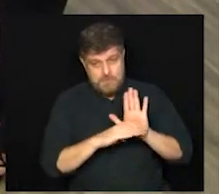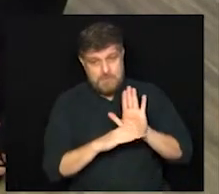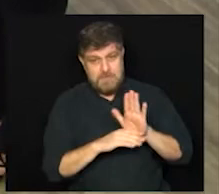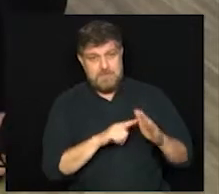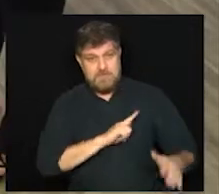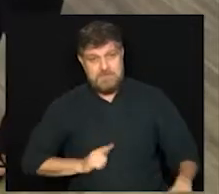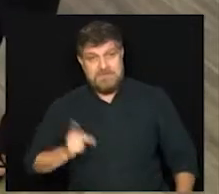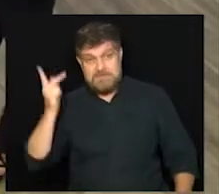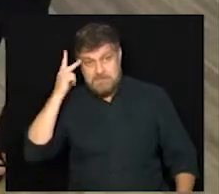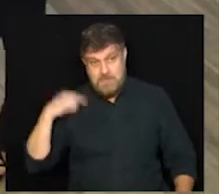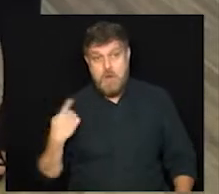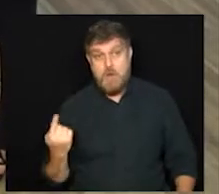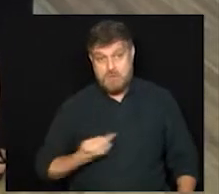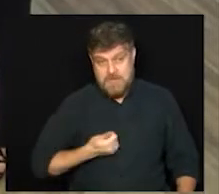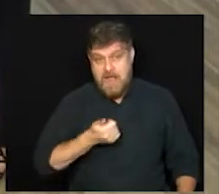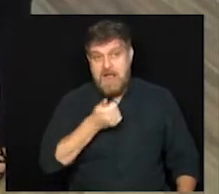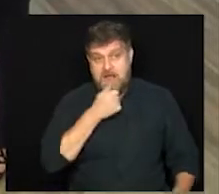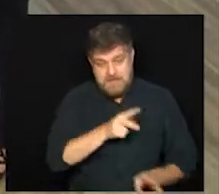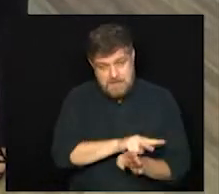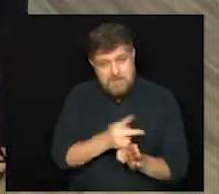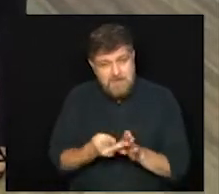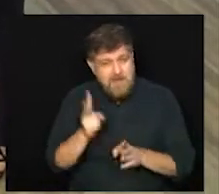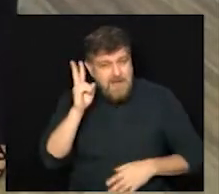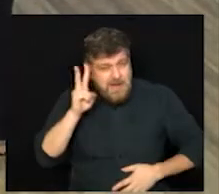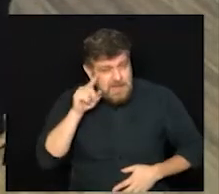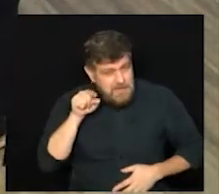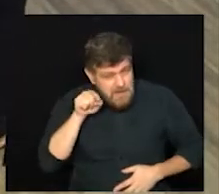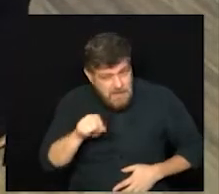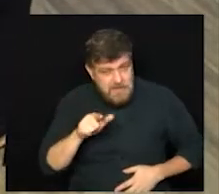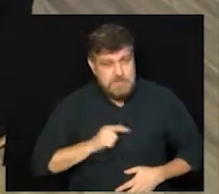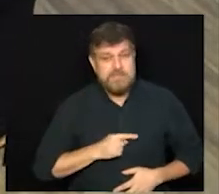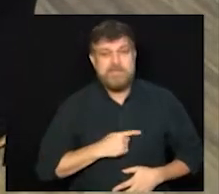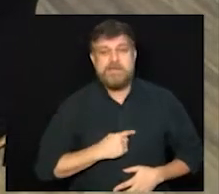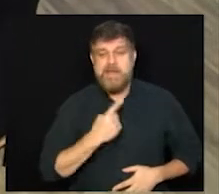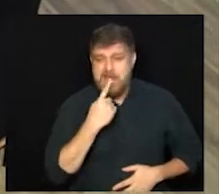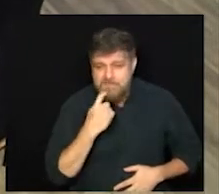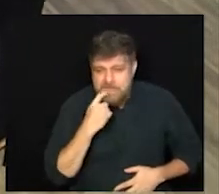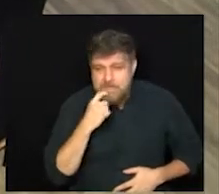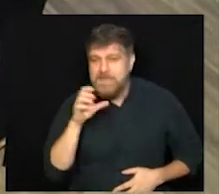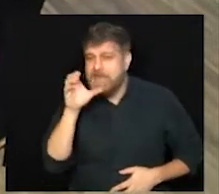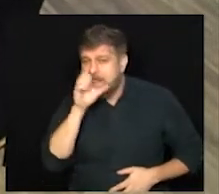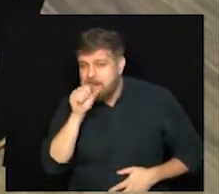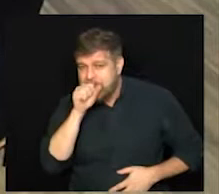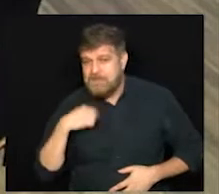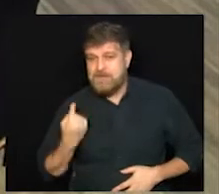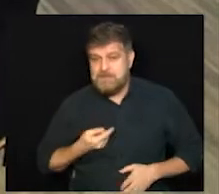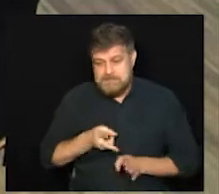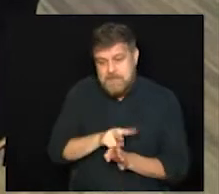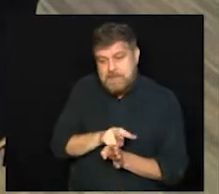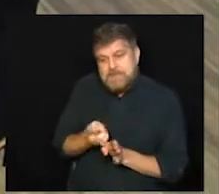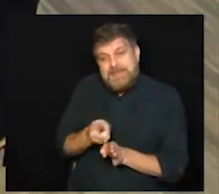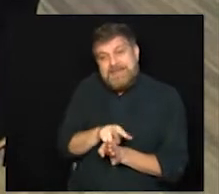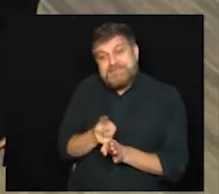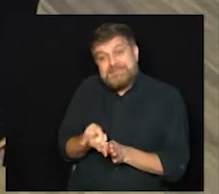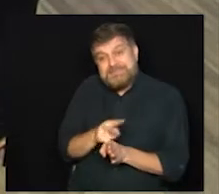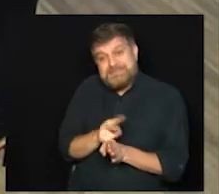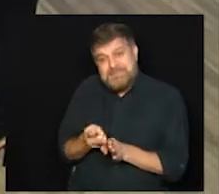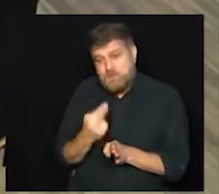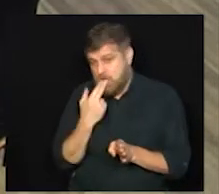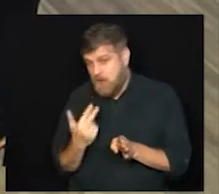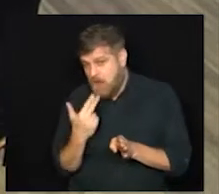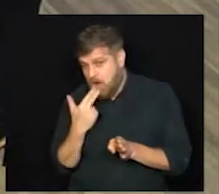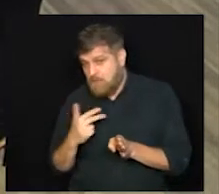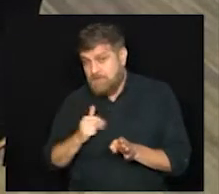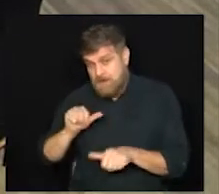continua ainda na fase de transição. Você lembra aí de casa, Fase vermelha, fase laranja, a gente continua na fase de transição, mas tem